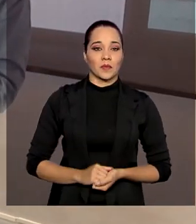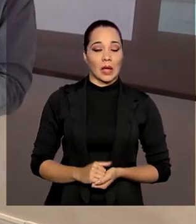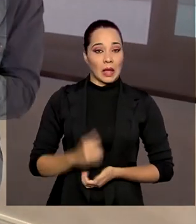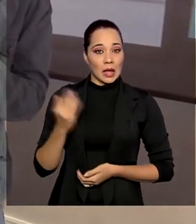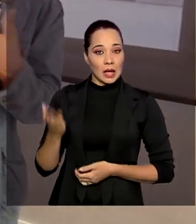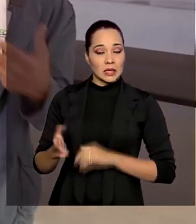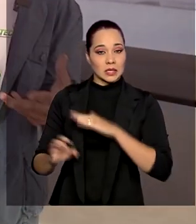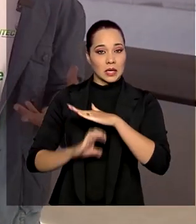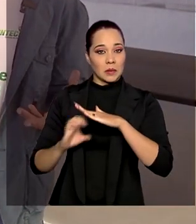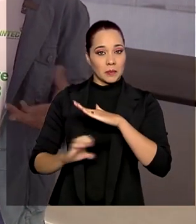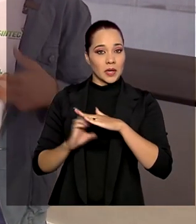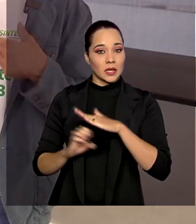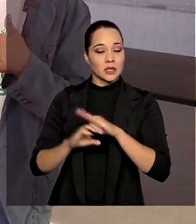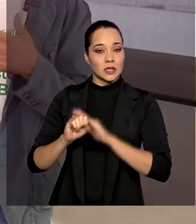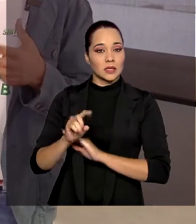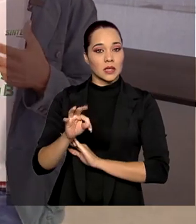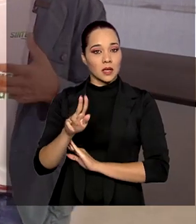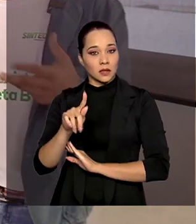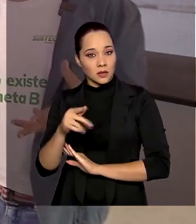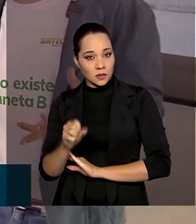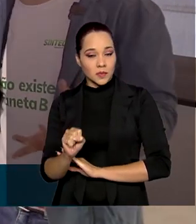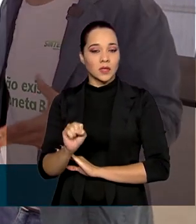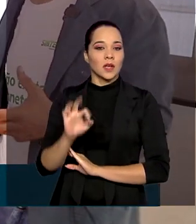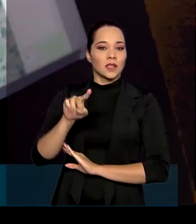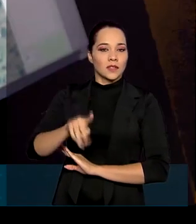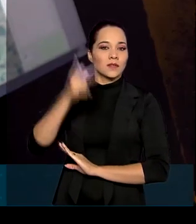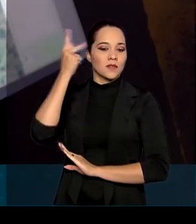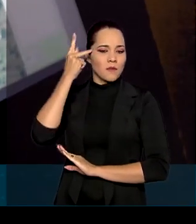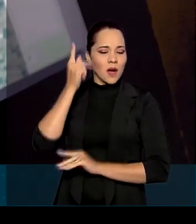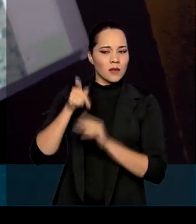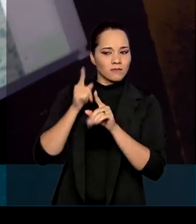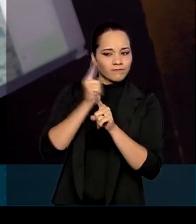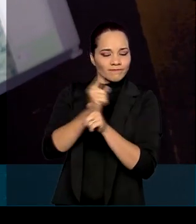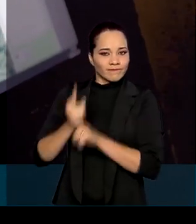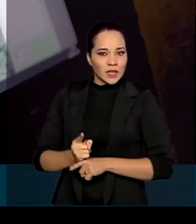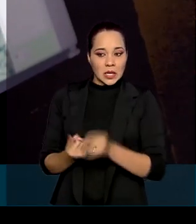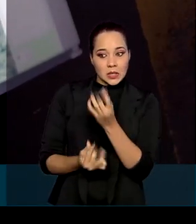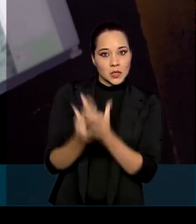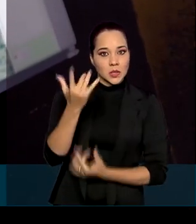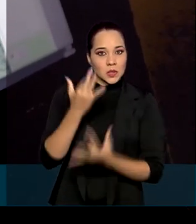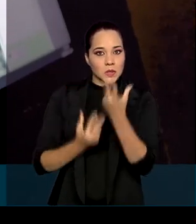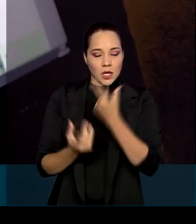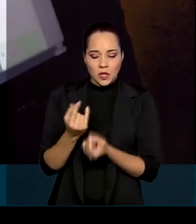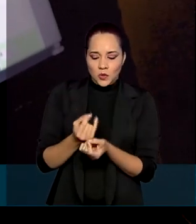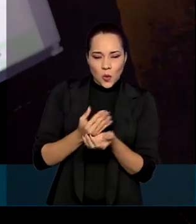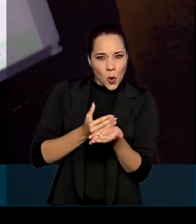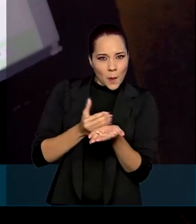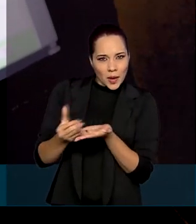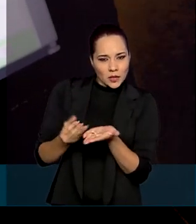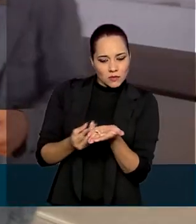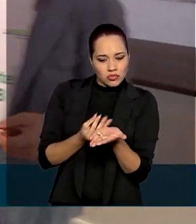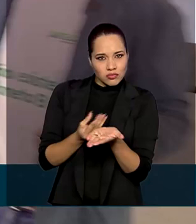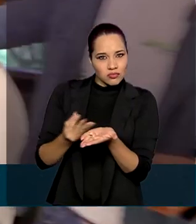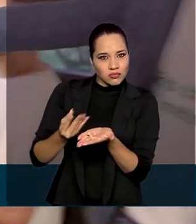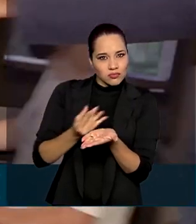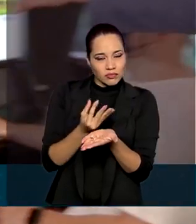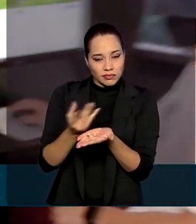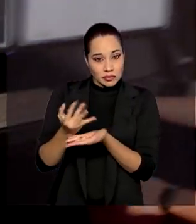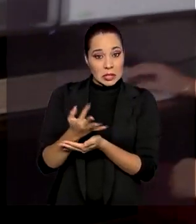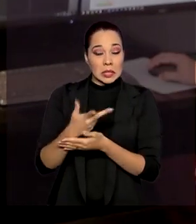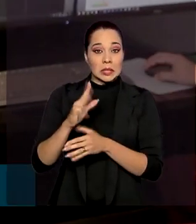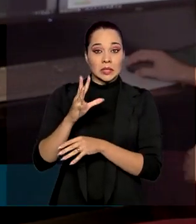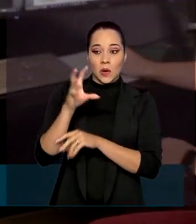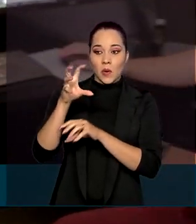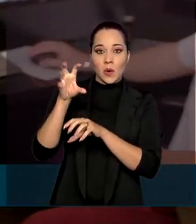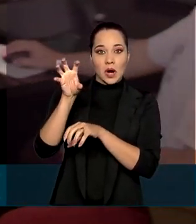startup de Jundiaí, em São Paulo, detecta incêndios florestais quando ainda estão começando. Câmeras instaladas